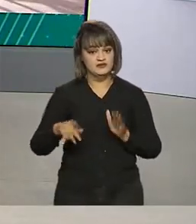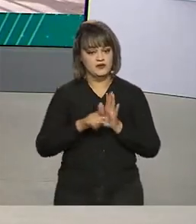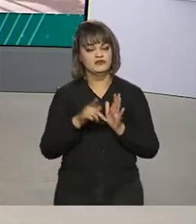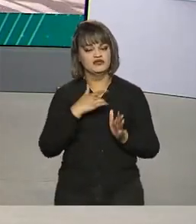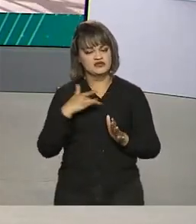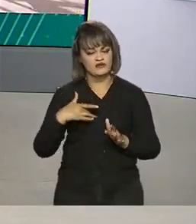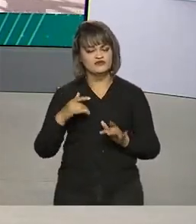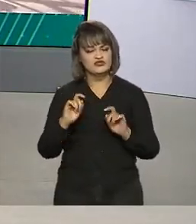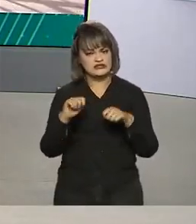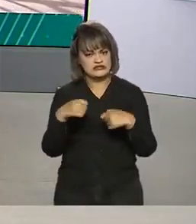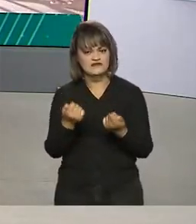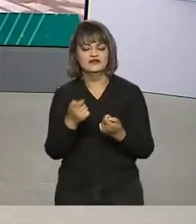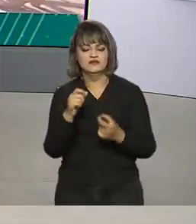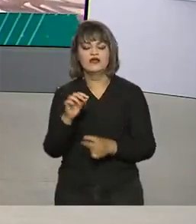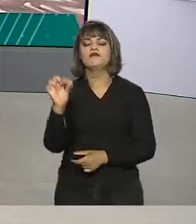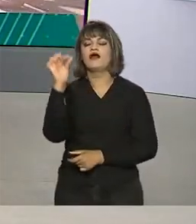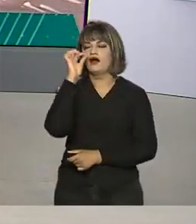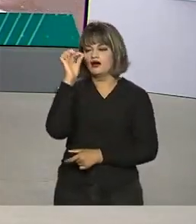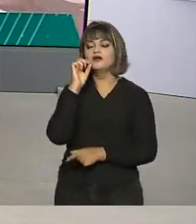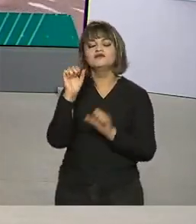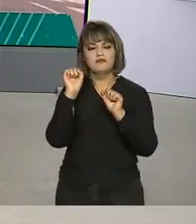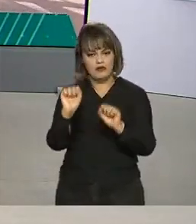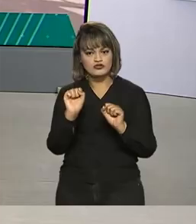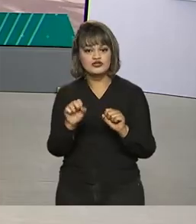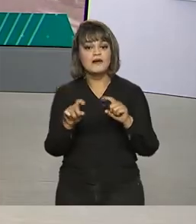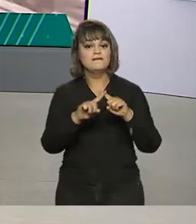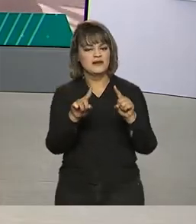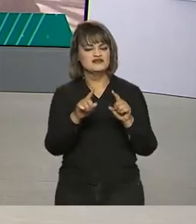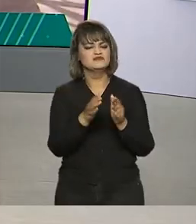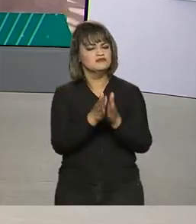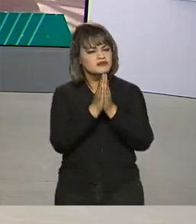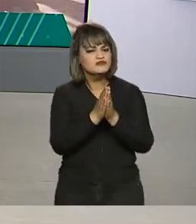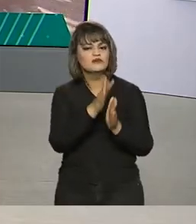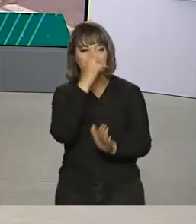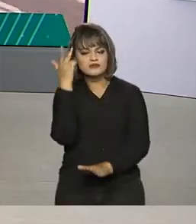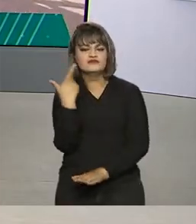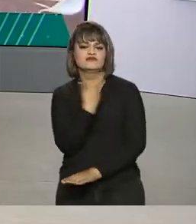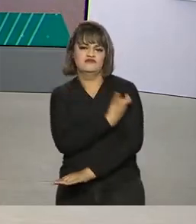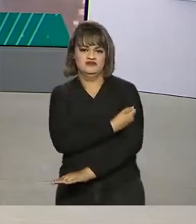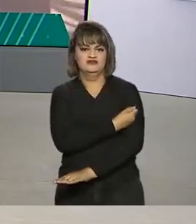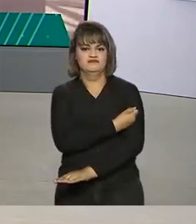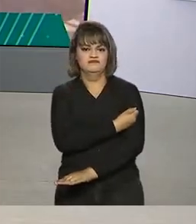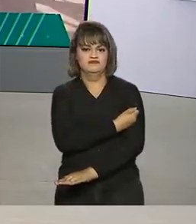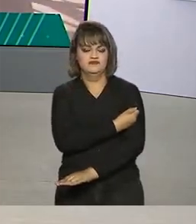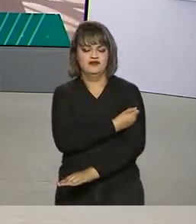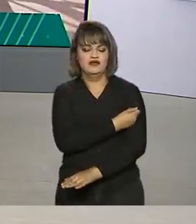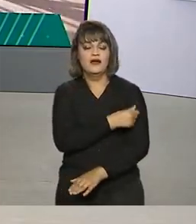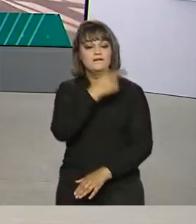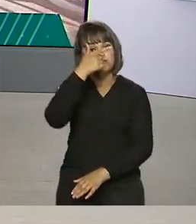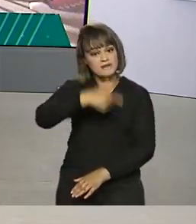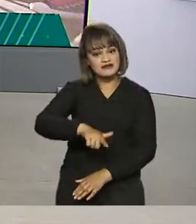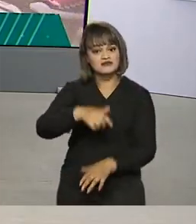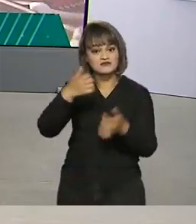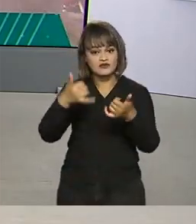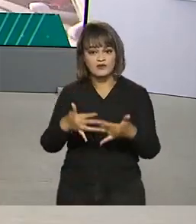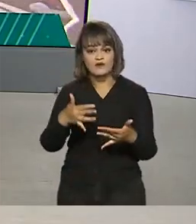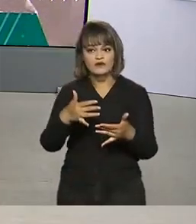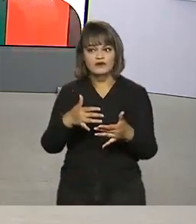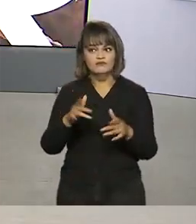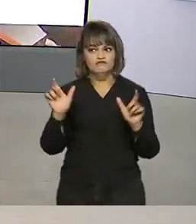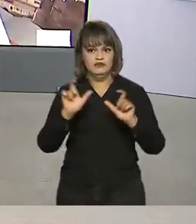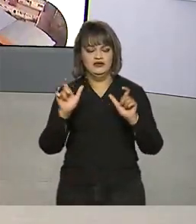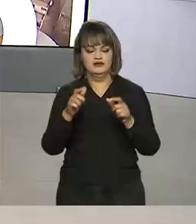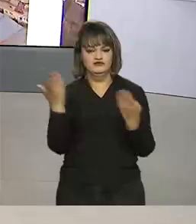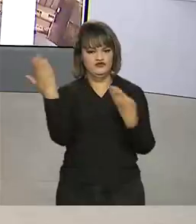defendeu a testagem da população e fez um apelo para que as pessoas tomem a vacina. Queiroga também afirmou que não é o